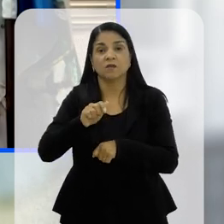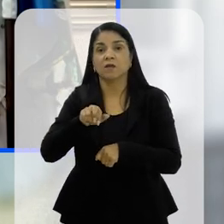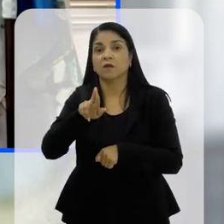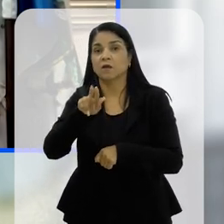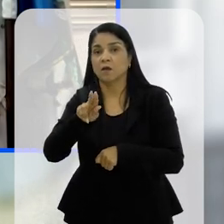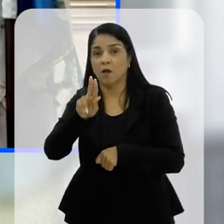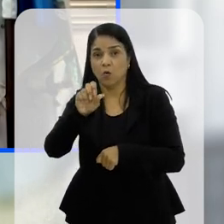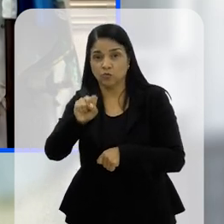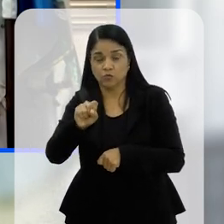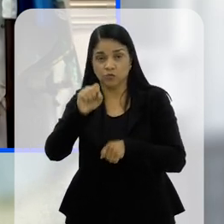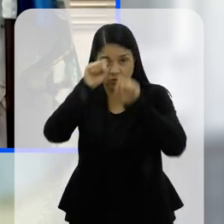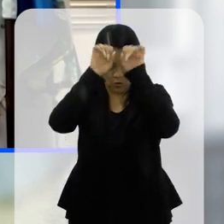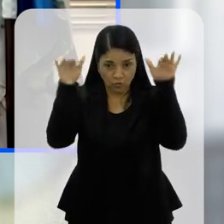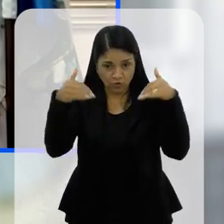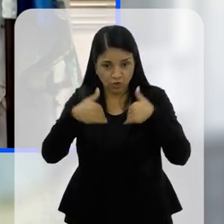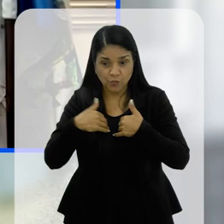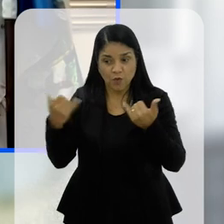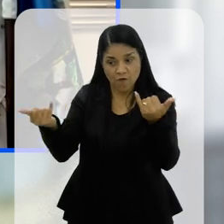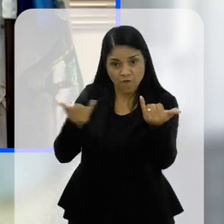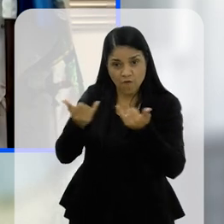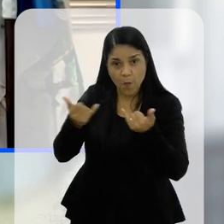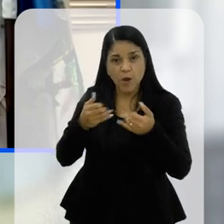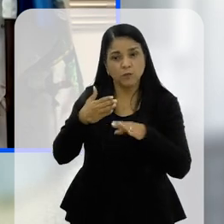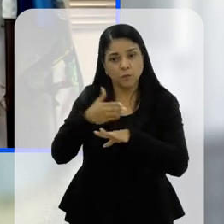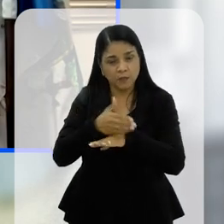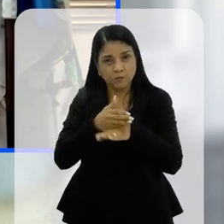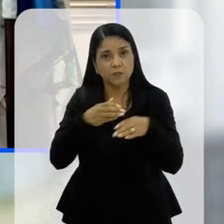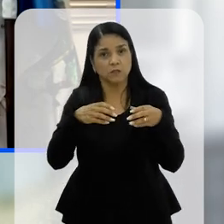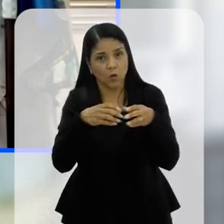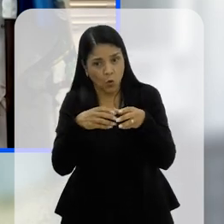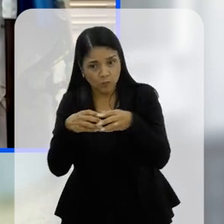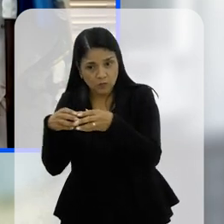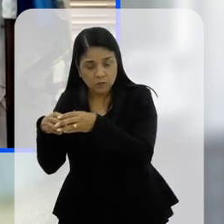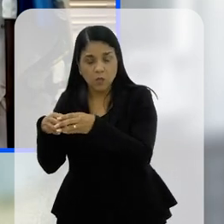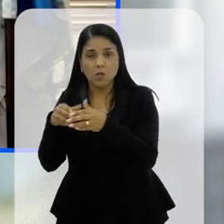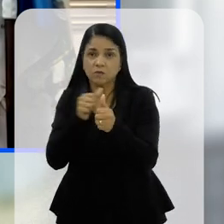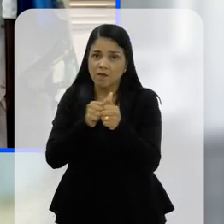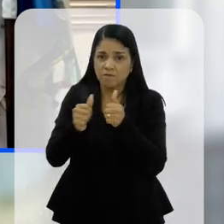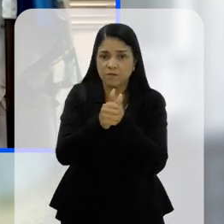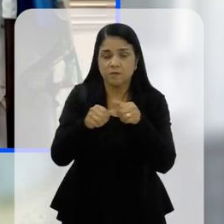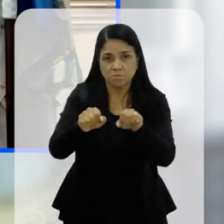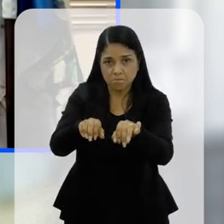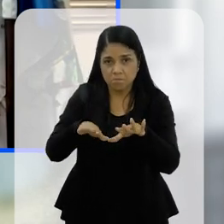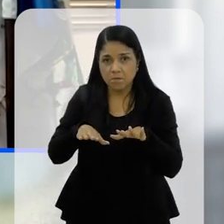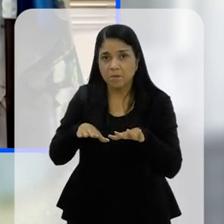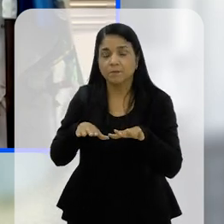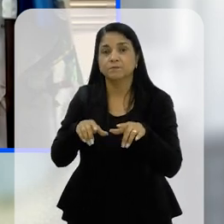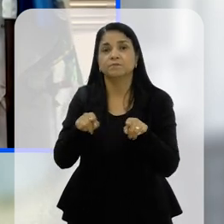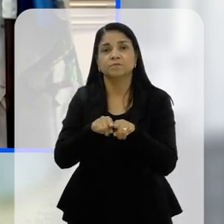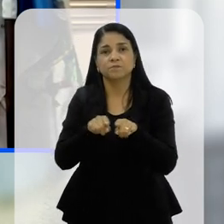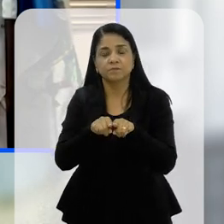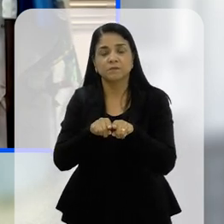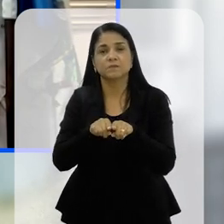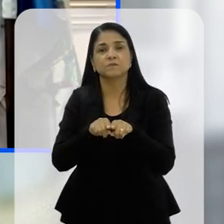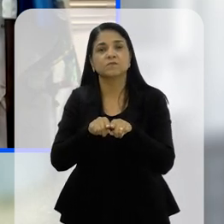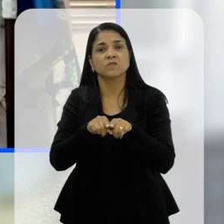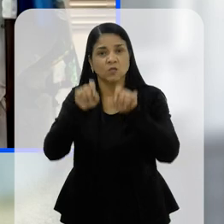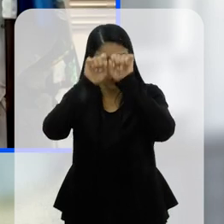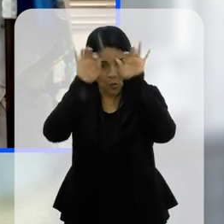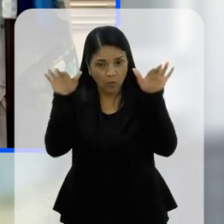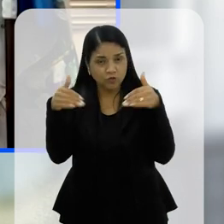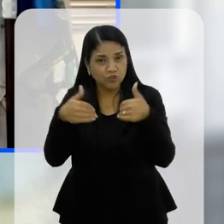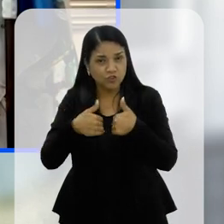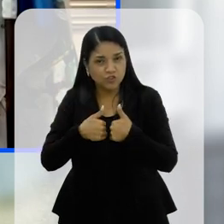possam estar aqui informando, Participando, né? Das comissões, participando da frente parlamentar, entendeu? Dos